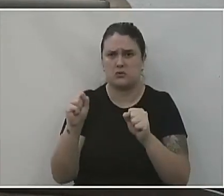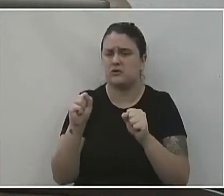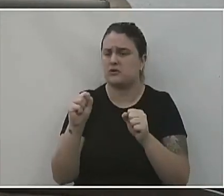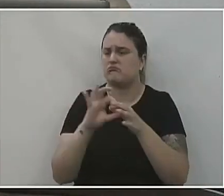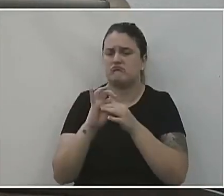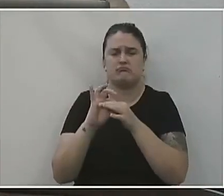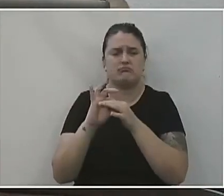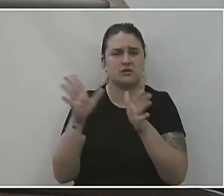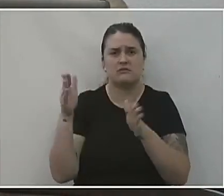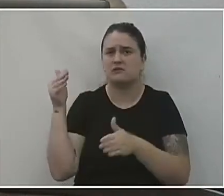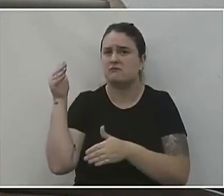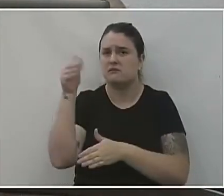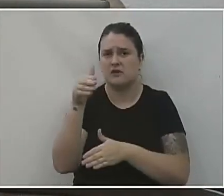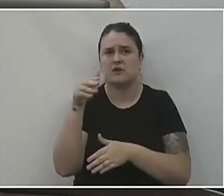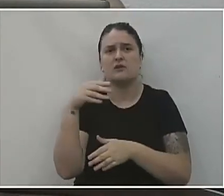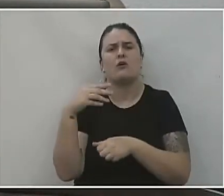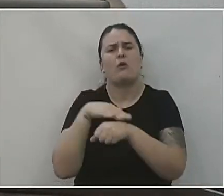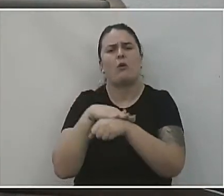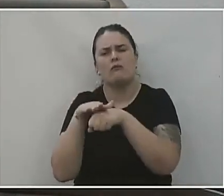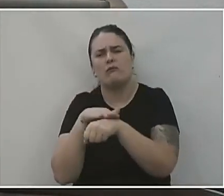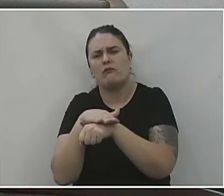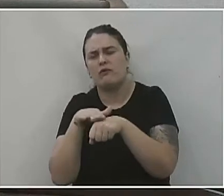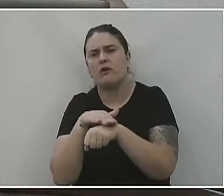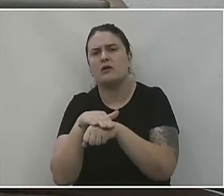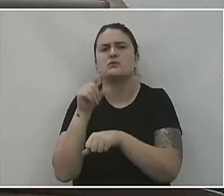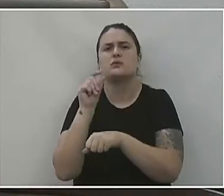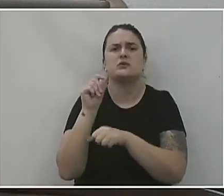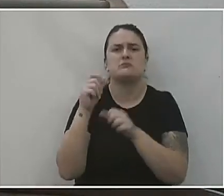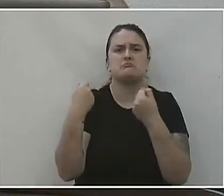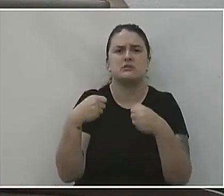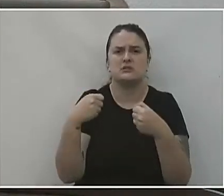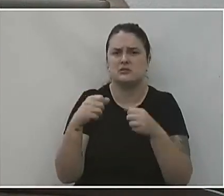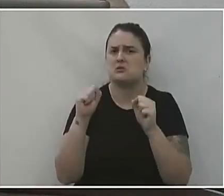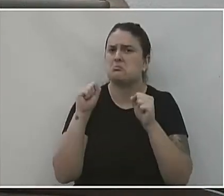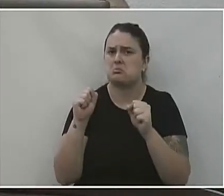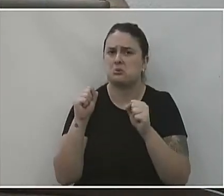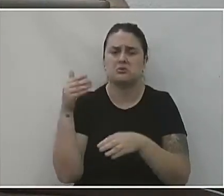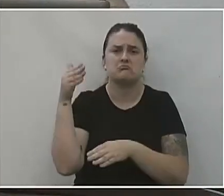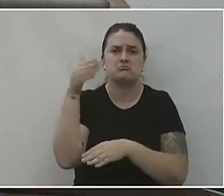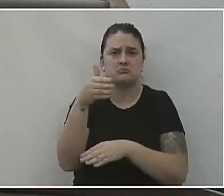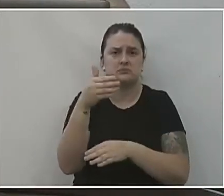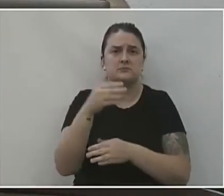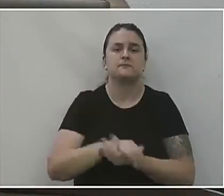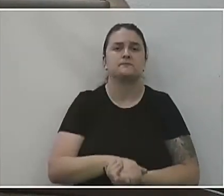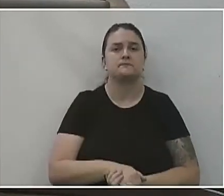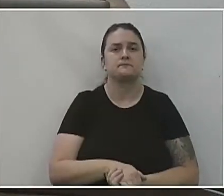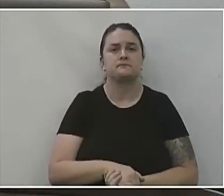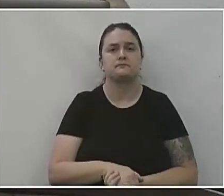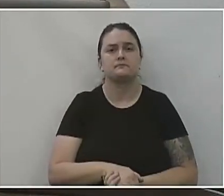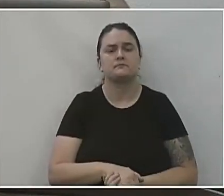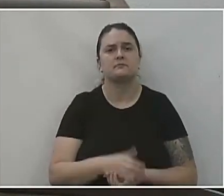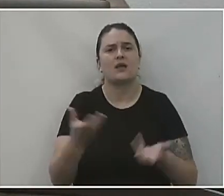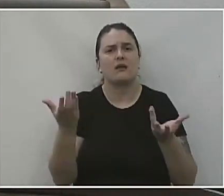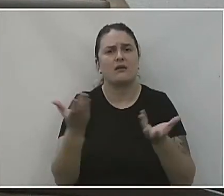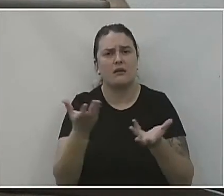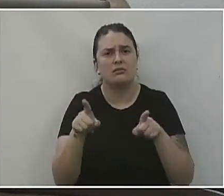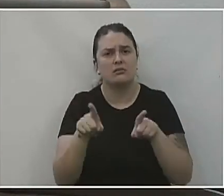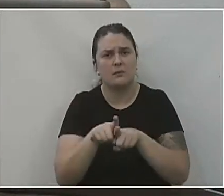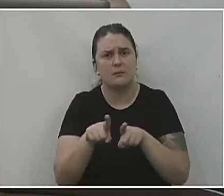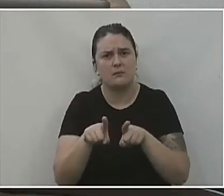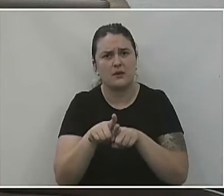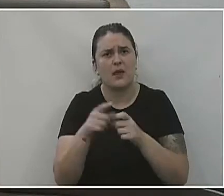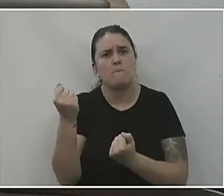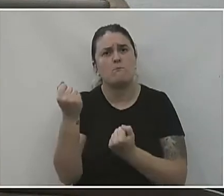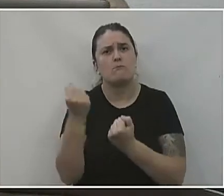fiquem à vontade para irem lá, a vai esclarecer o que for necessário para os senhores e queremos também o